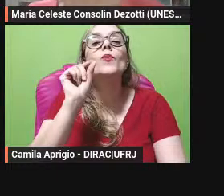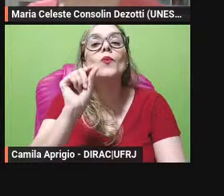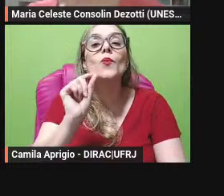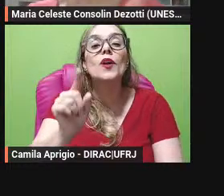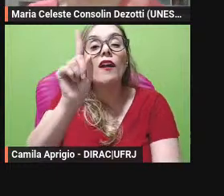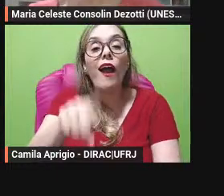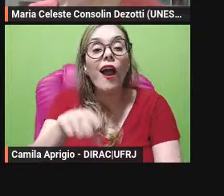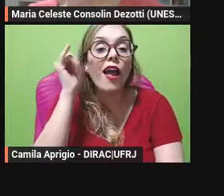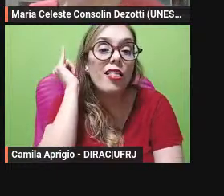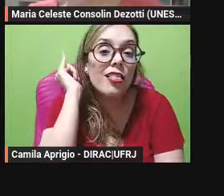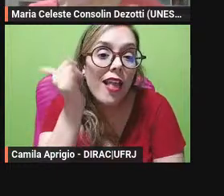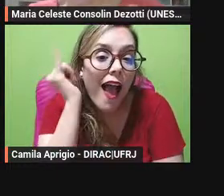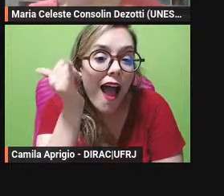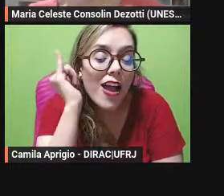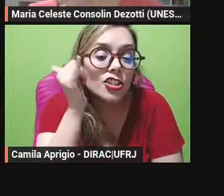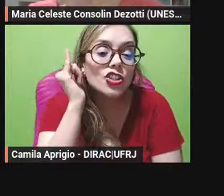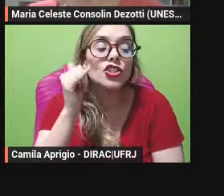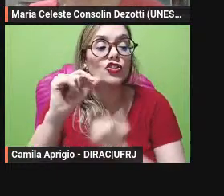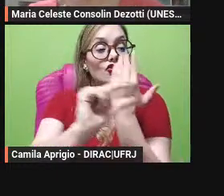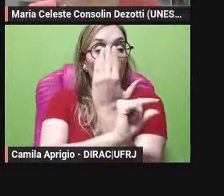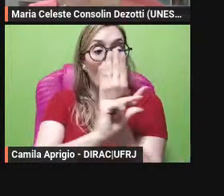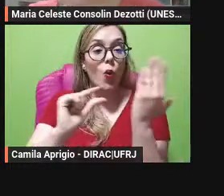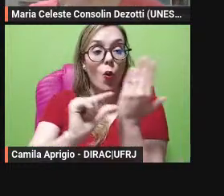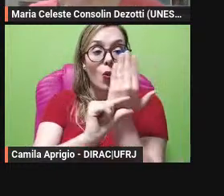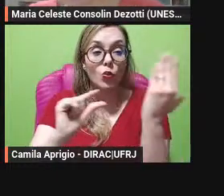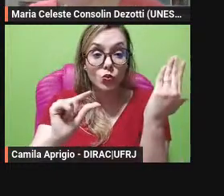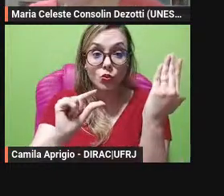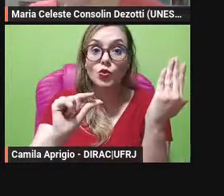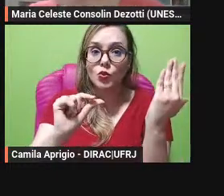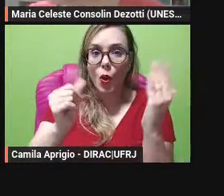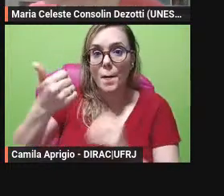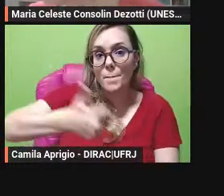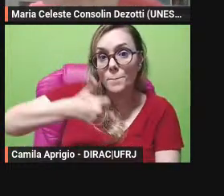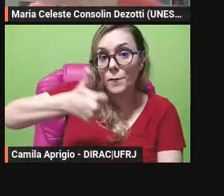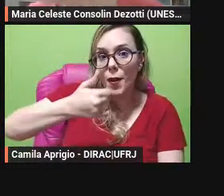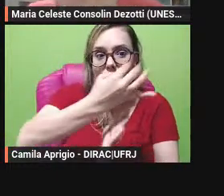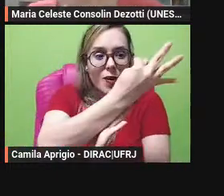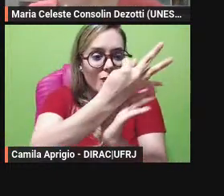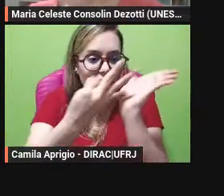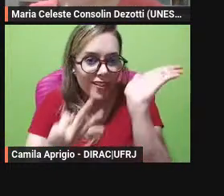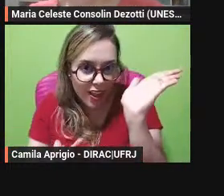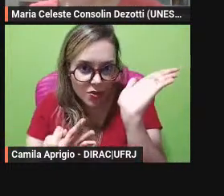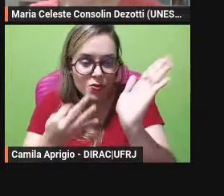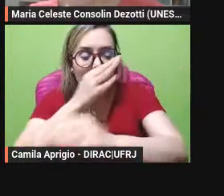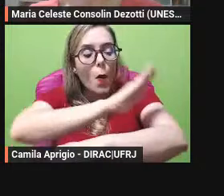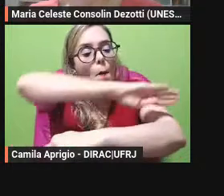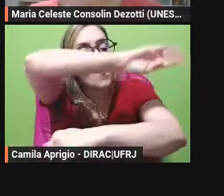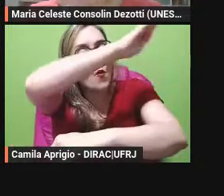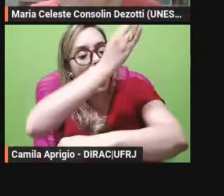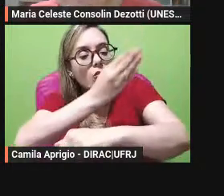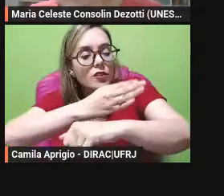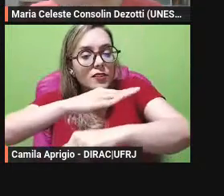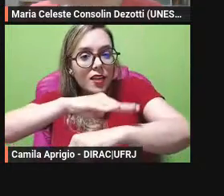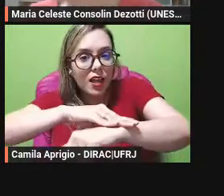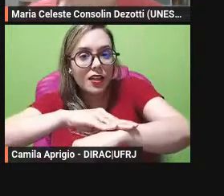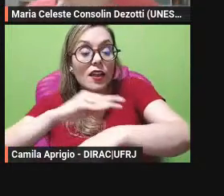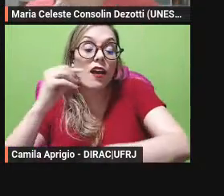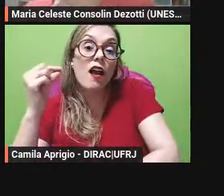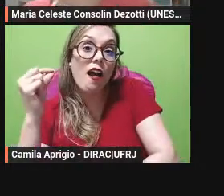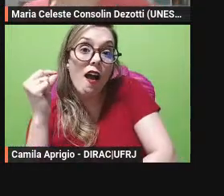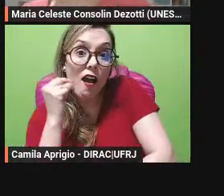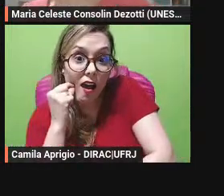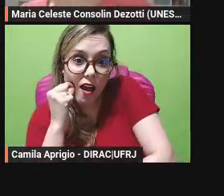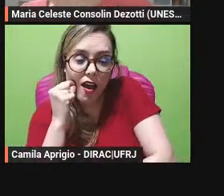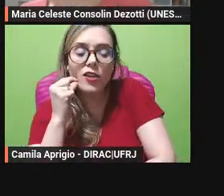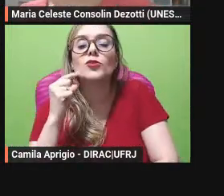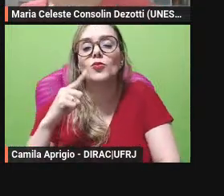o autor da primeira do primeiro texto lá montanha e o rato que é o Nizango Anais né vocês tem o texto dele